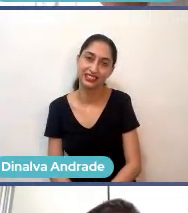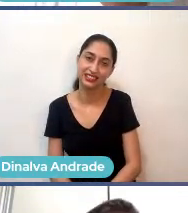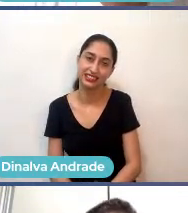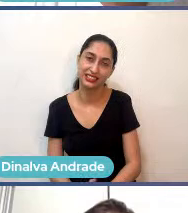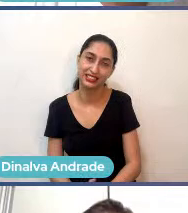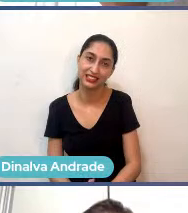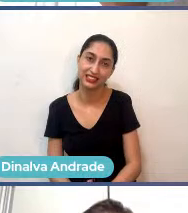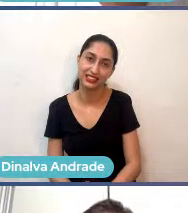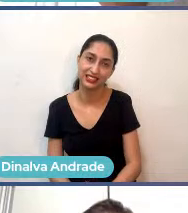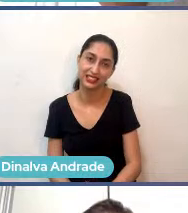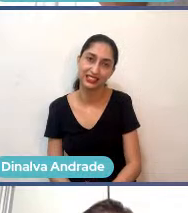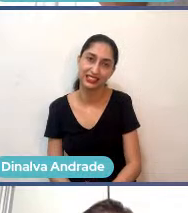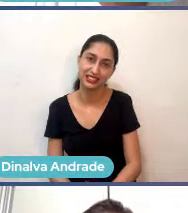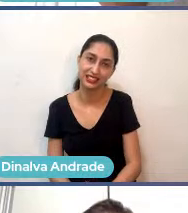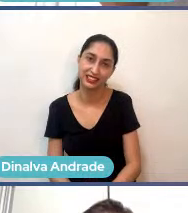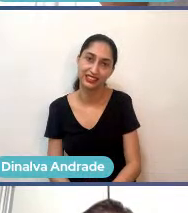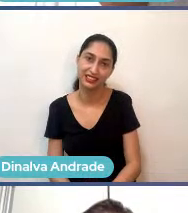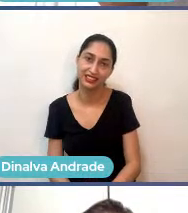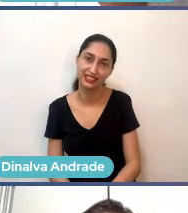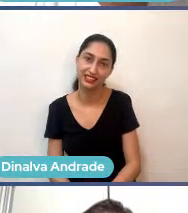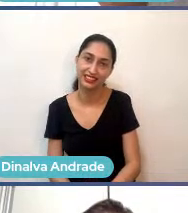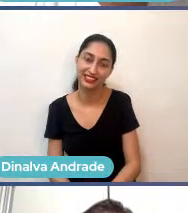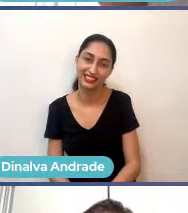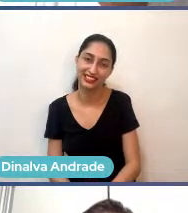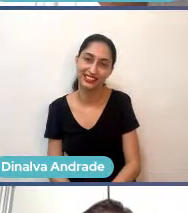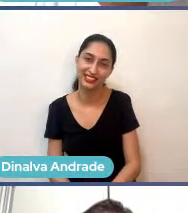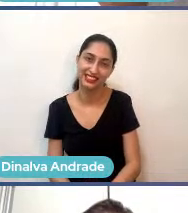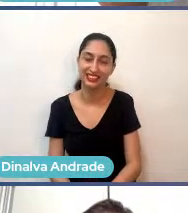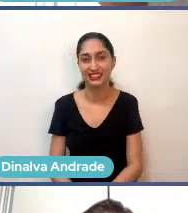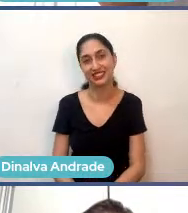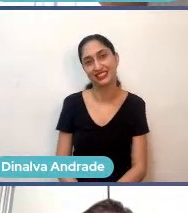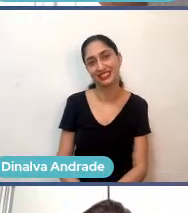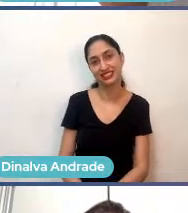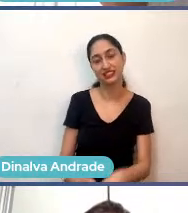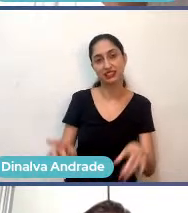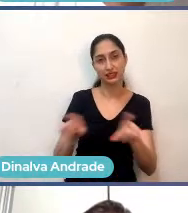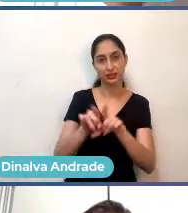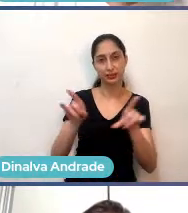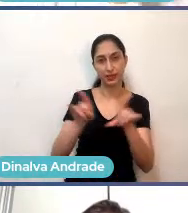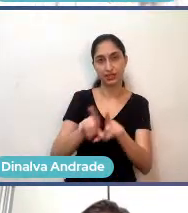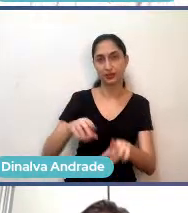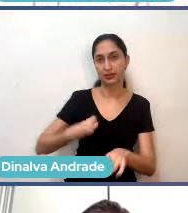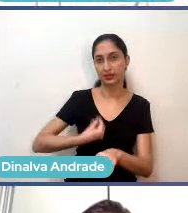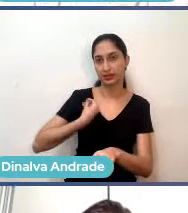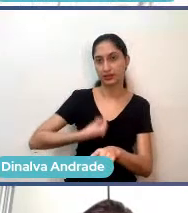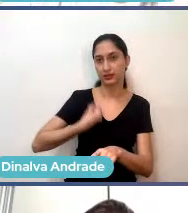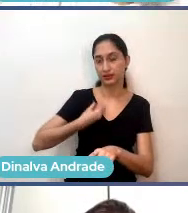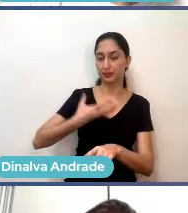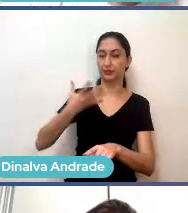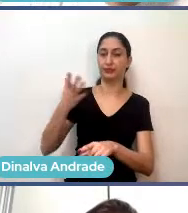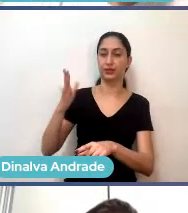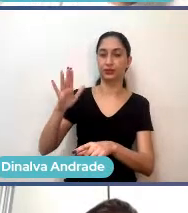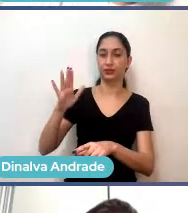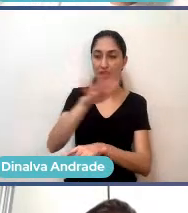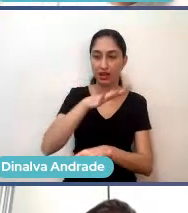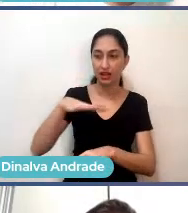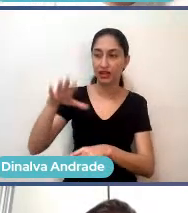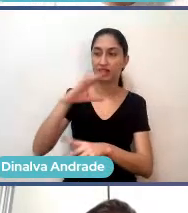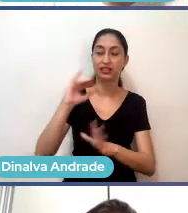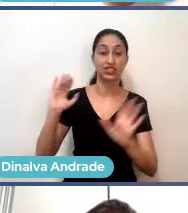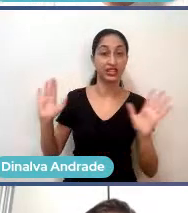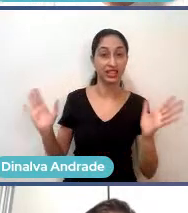também internacional da Glocal, que é uma aceleração específica para o pessoal do agro, então, uma aceleração fantástica.